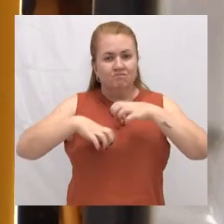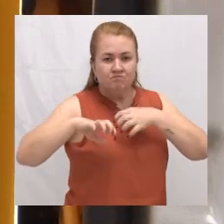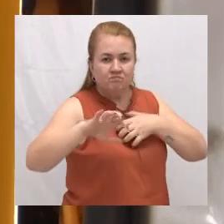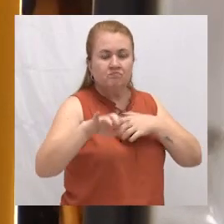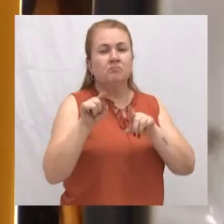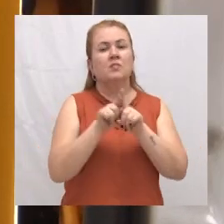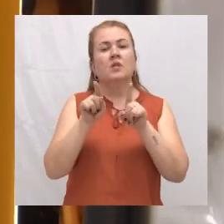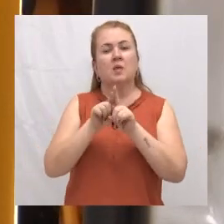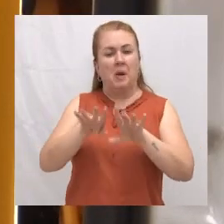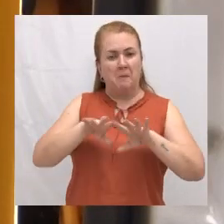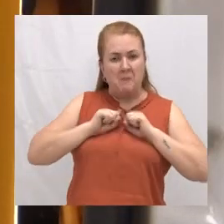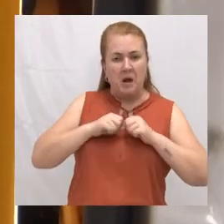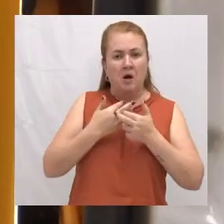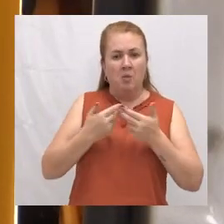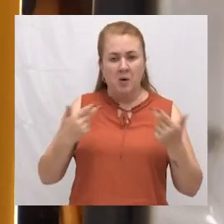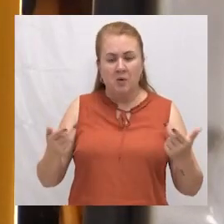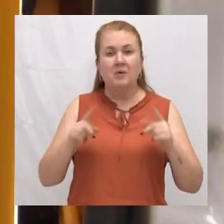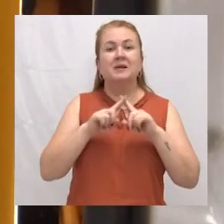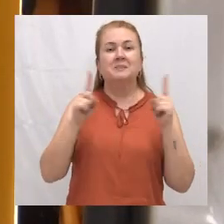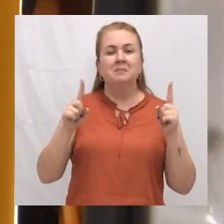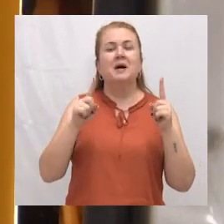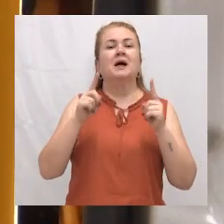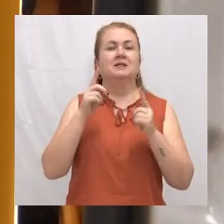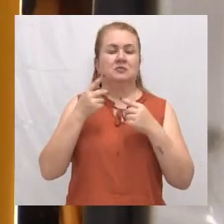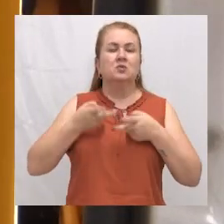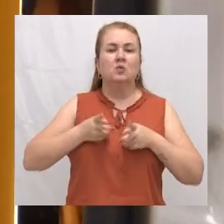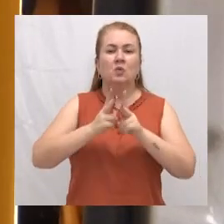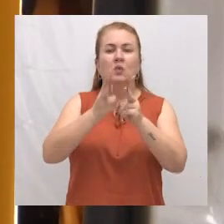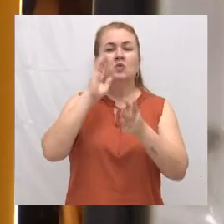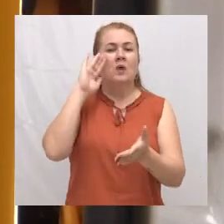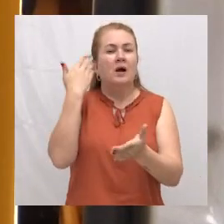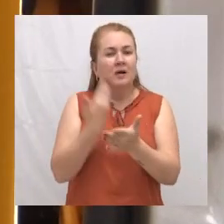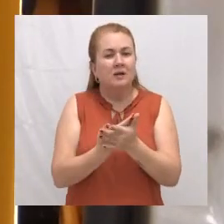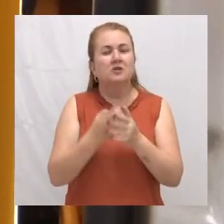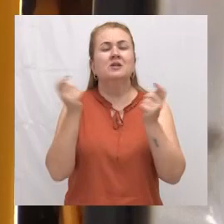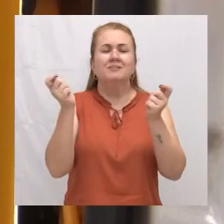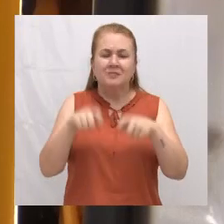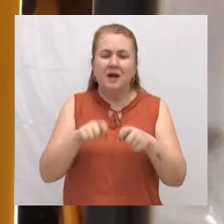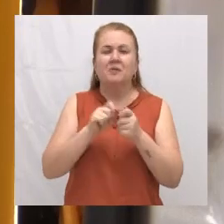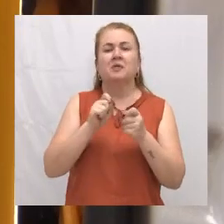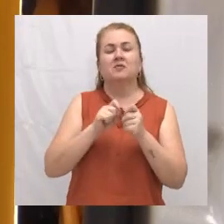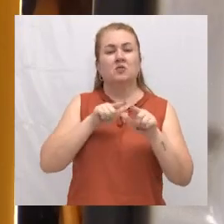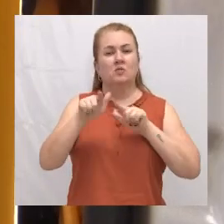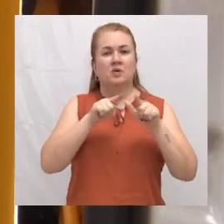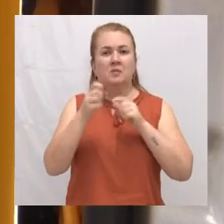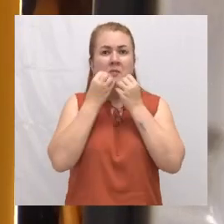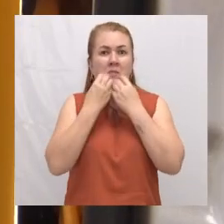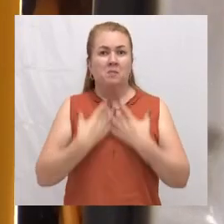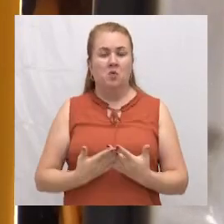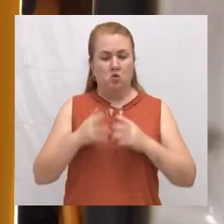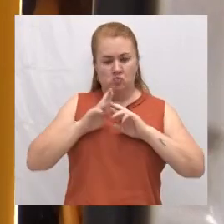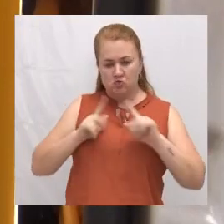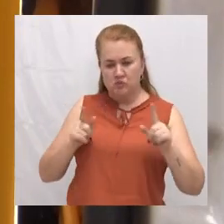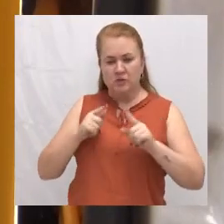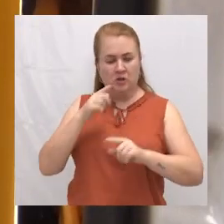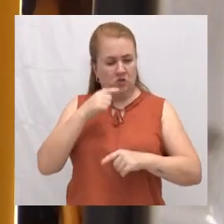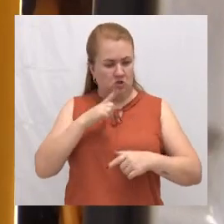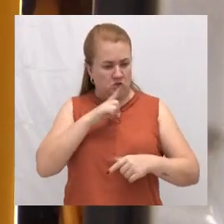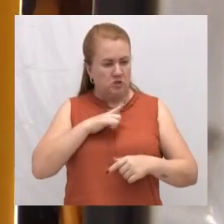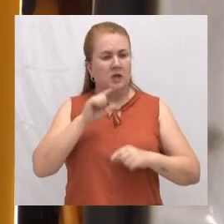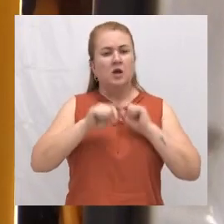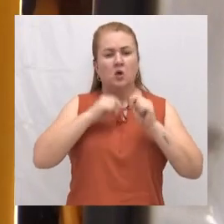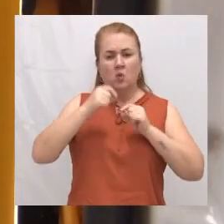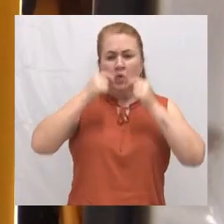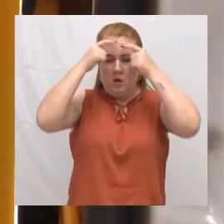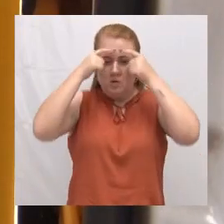mas, ao mesmo tempo, você acreditava que você poderia fazer diferente. Com toda a paramentação, com todas as rotinas